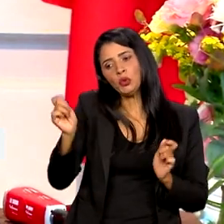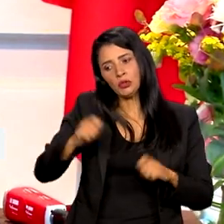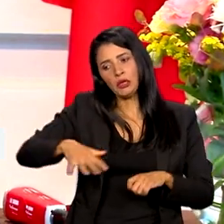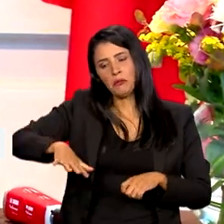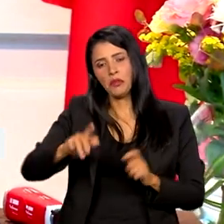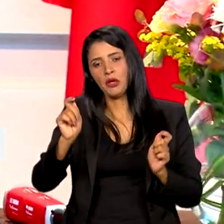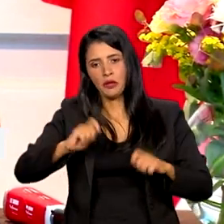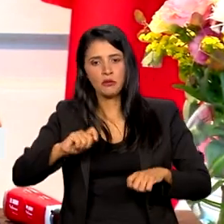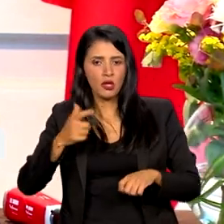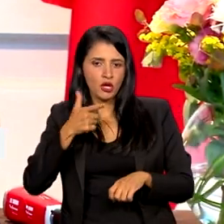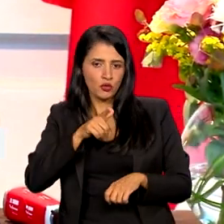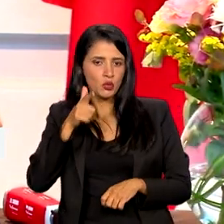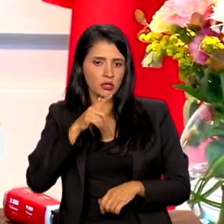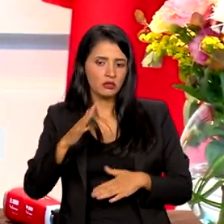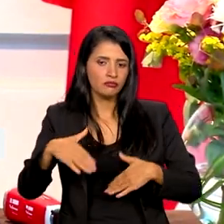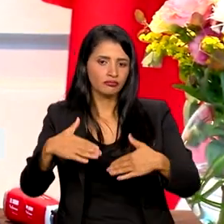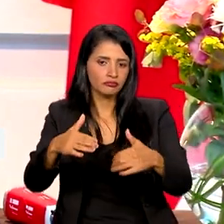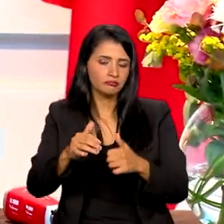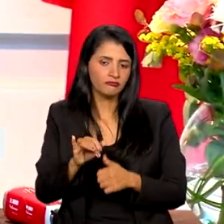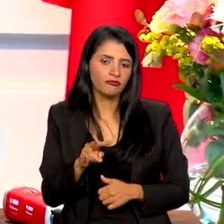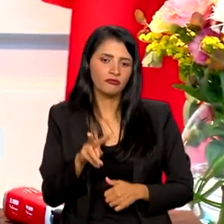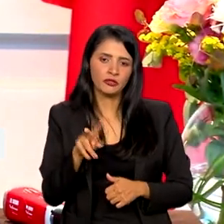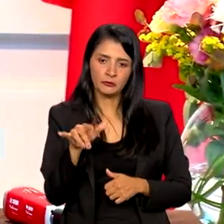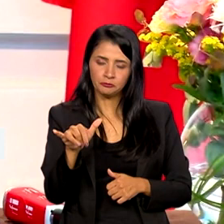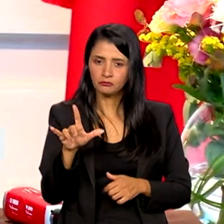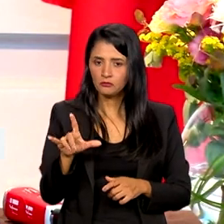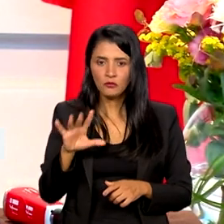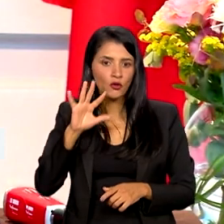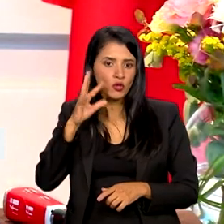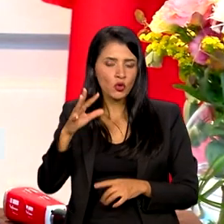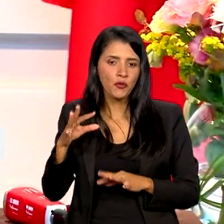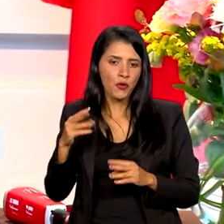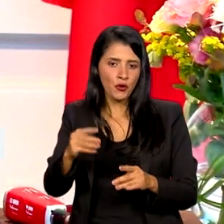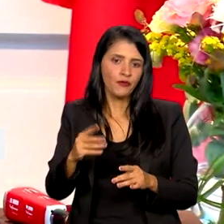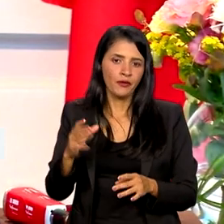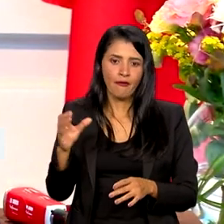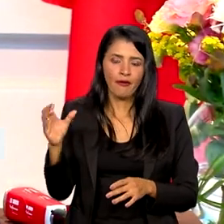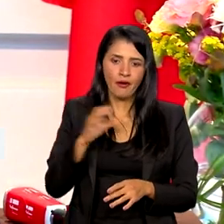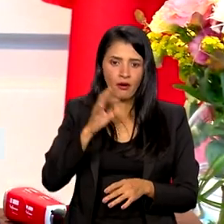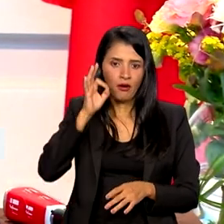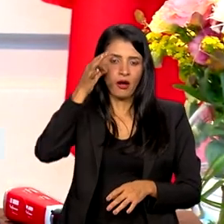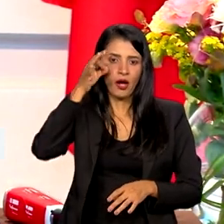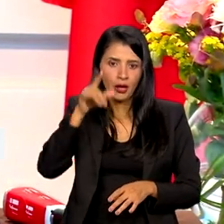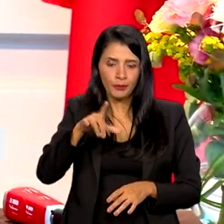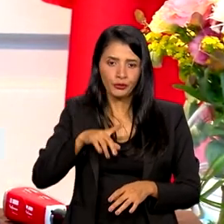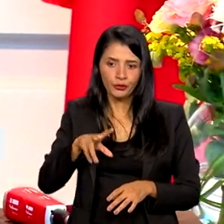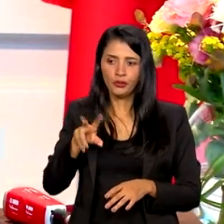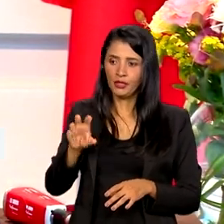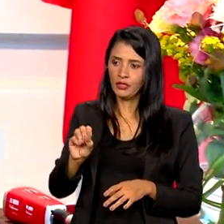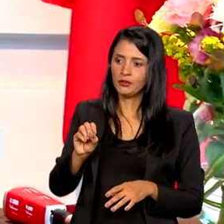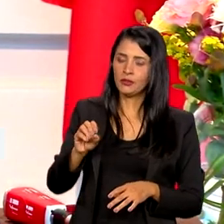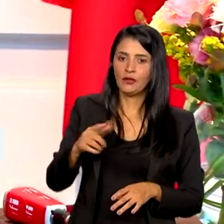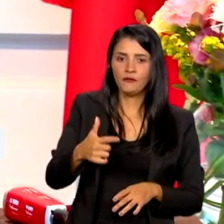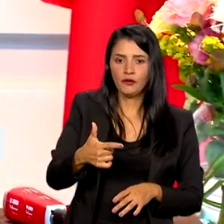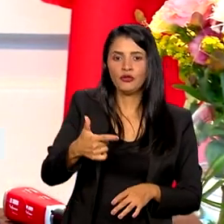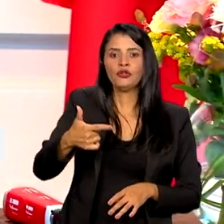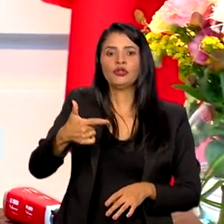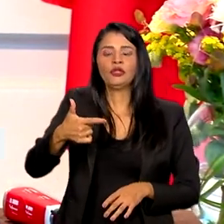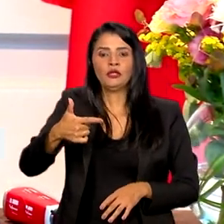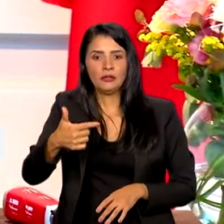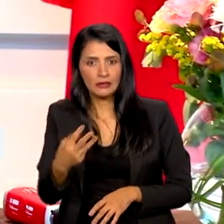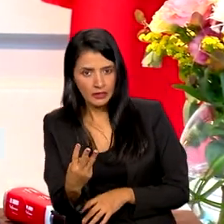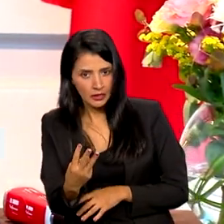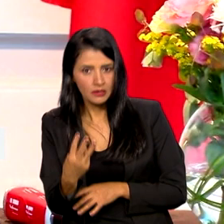vão valer, a gente vai conseguir caminhar. A gente não vai resolver 523 anos de problema em um encontro,